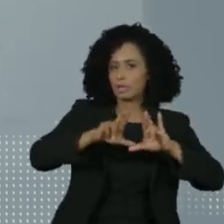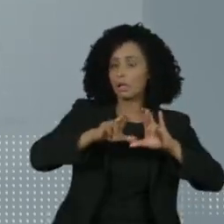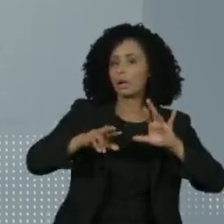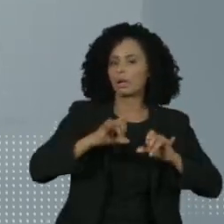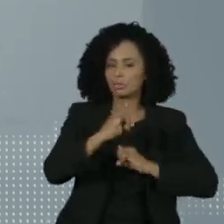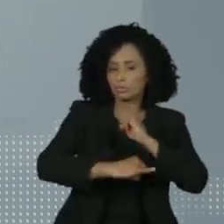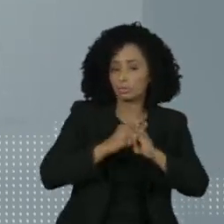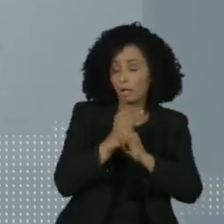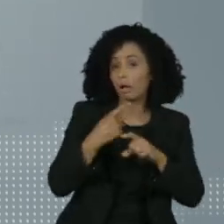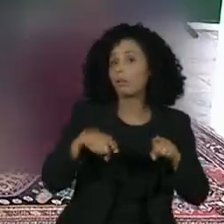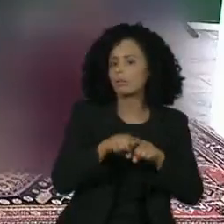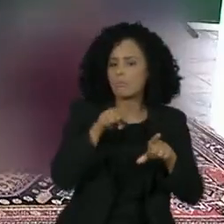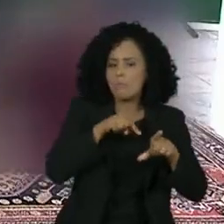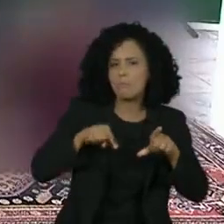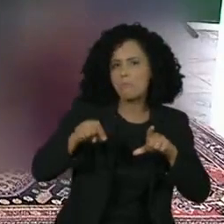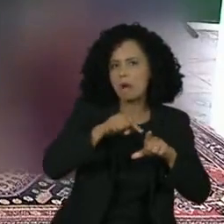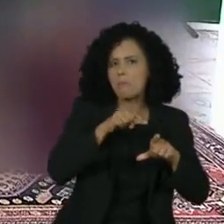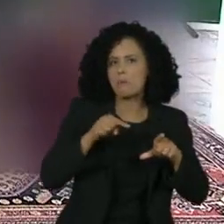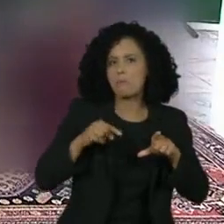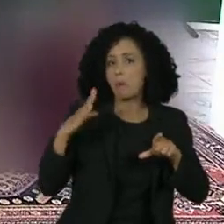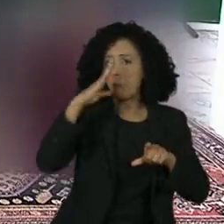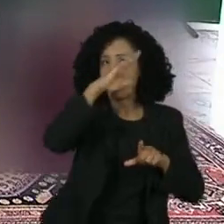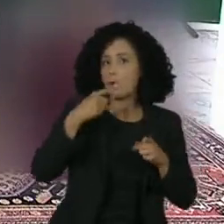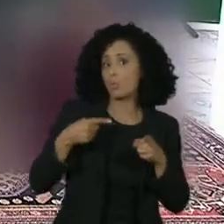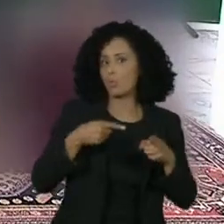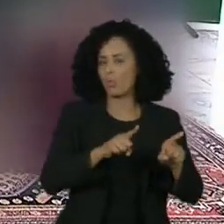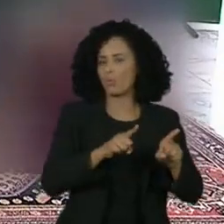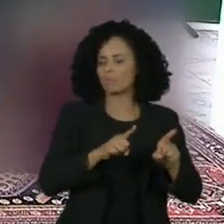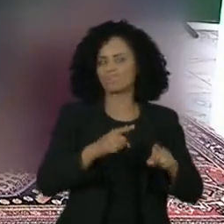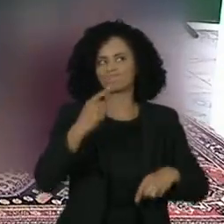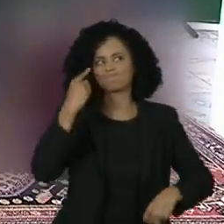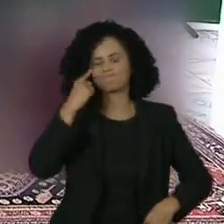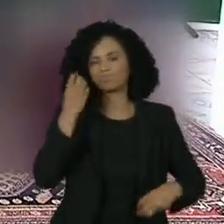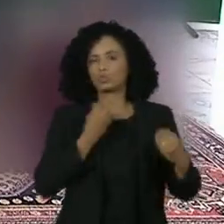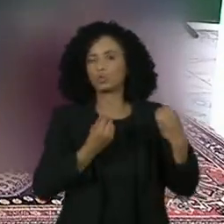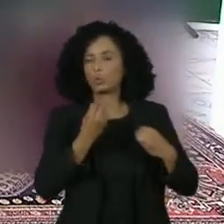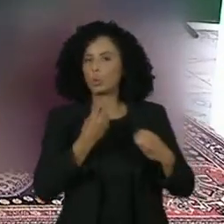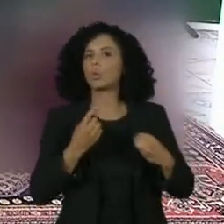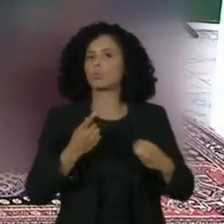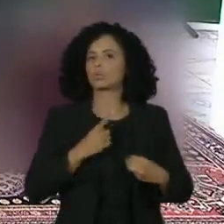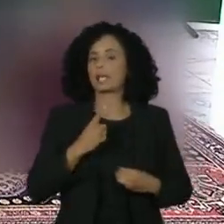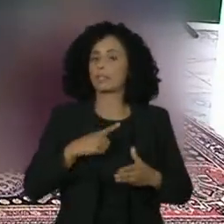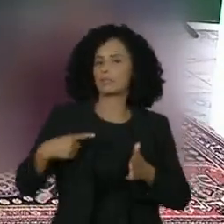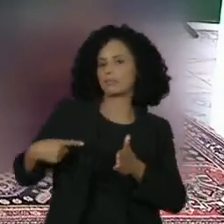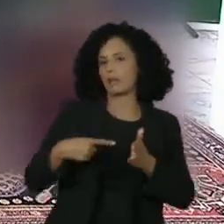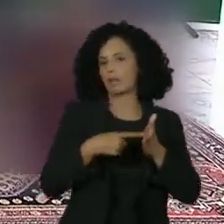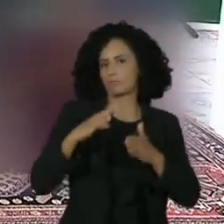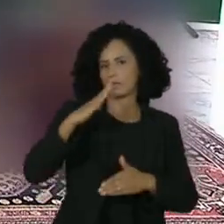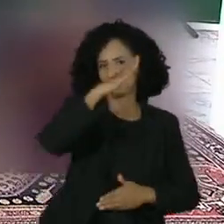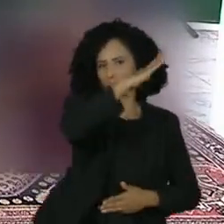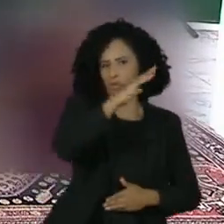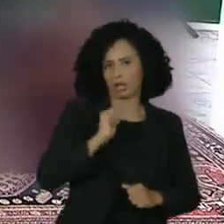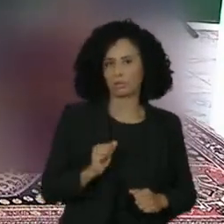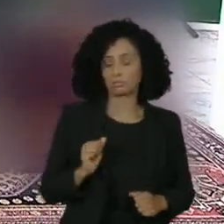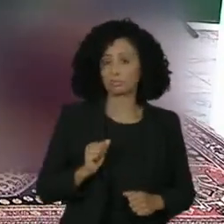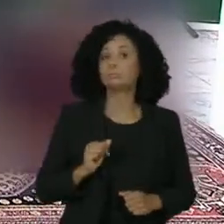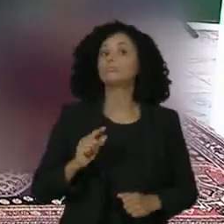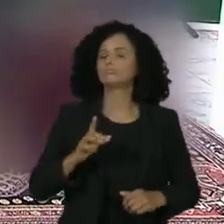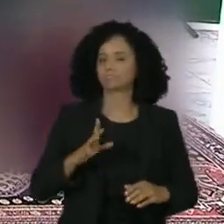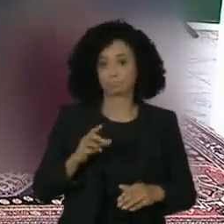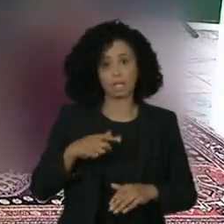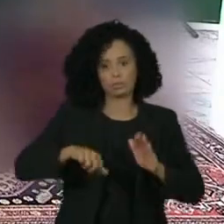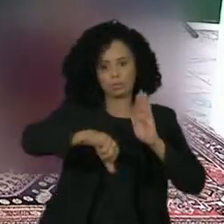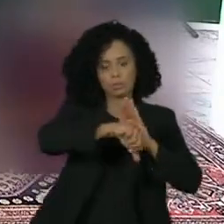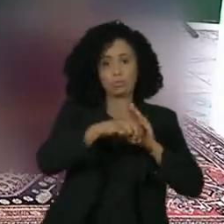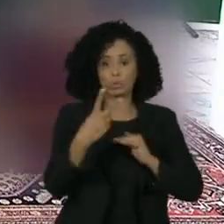Jair Bolsonaro às urnas, antes de decidir se denuncia ou não o presidente da República. Agressões ao sistema eleitoral que